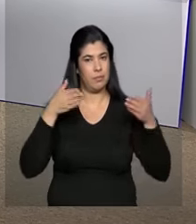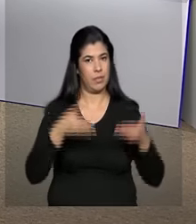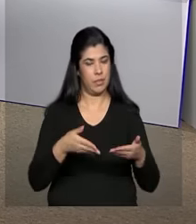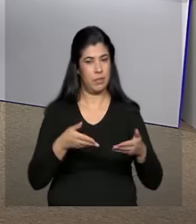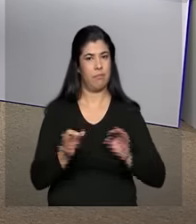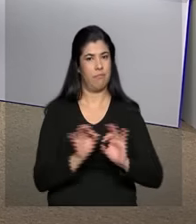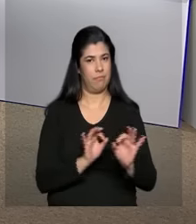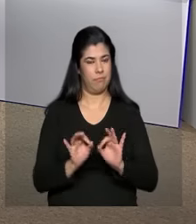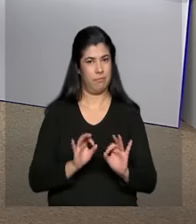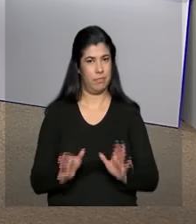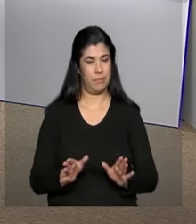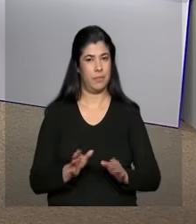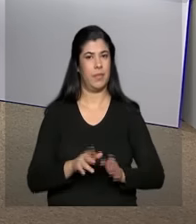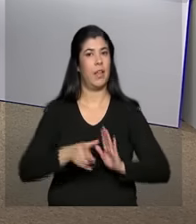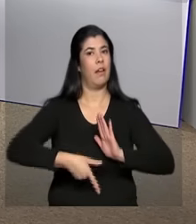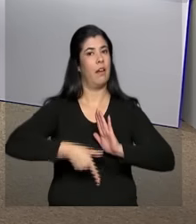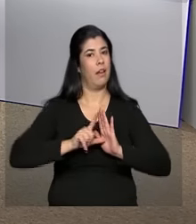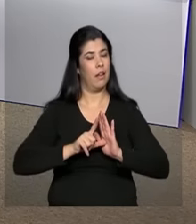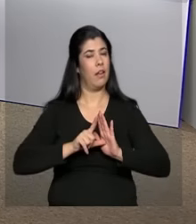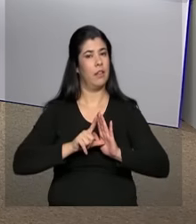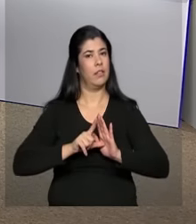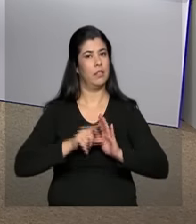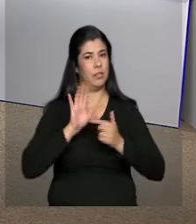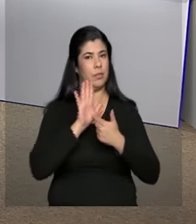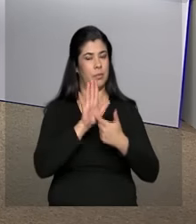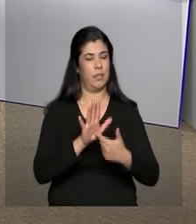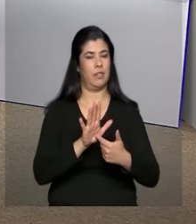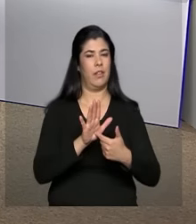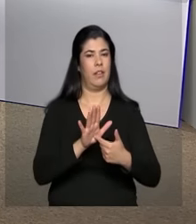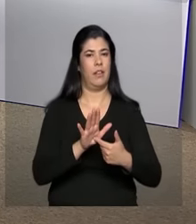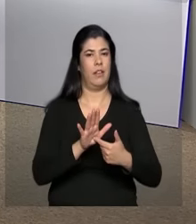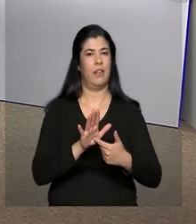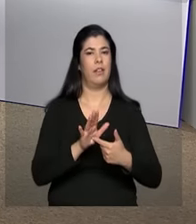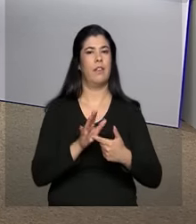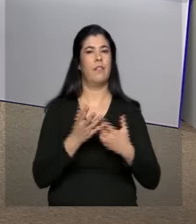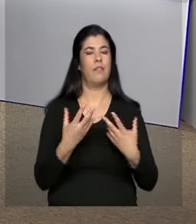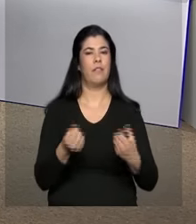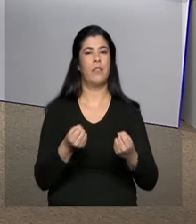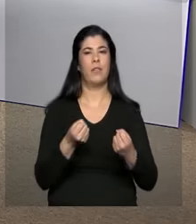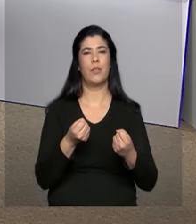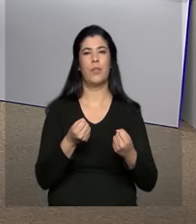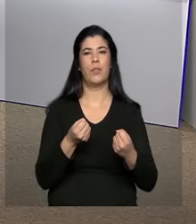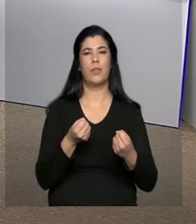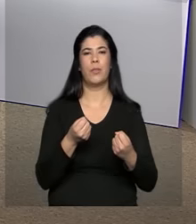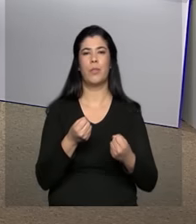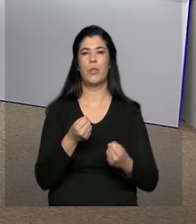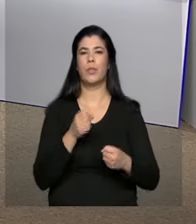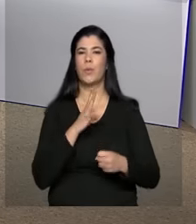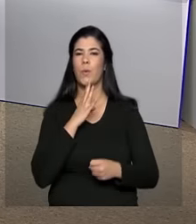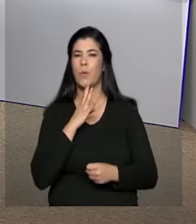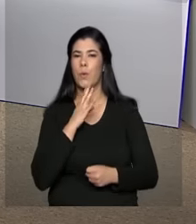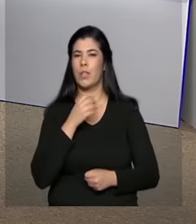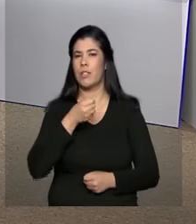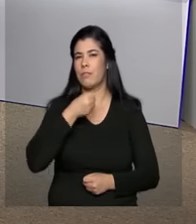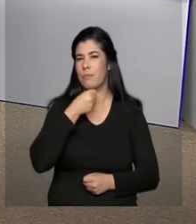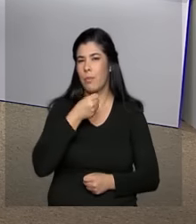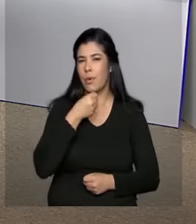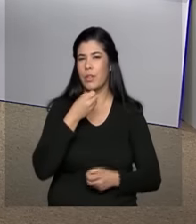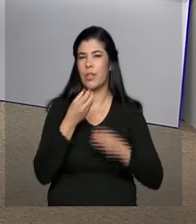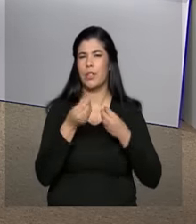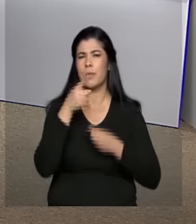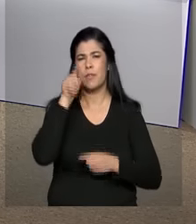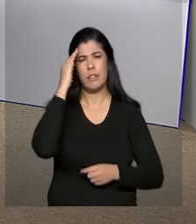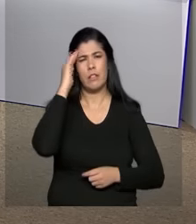ainda teremos, antes de chamarmos a cerimônia, vamos ter uma reportagem para você entender